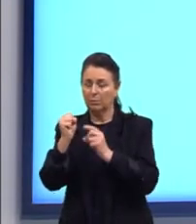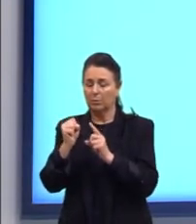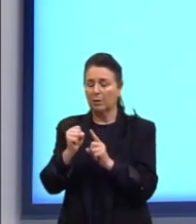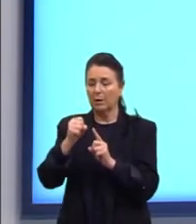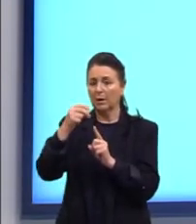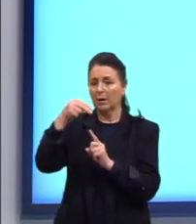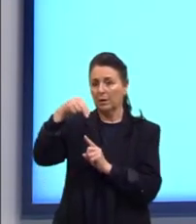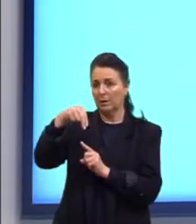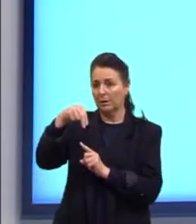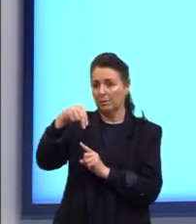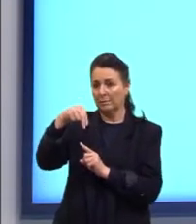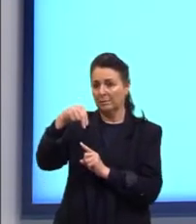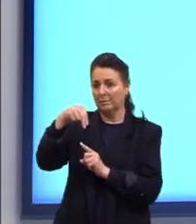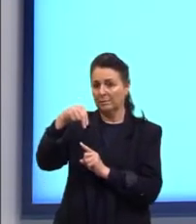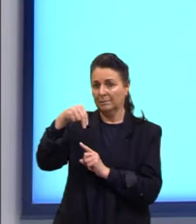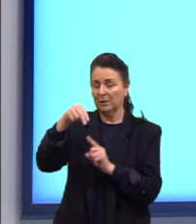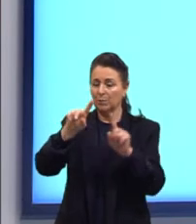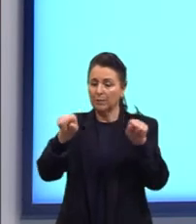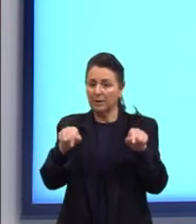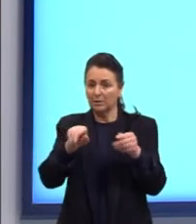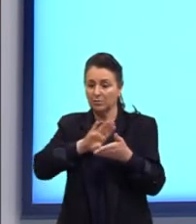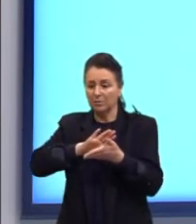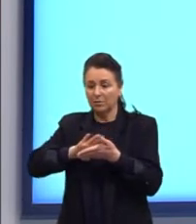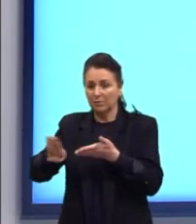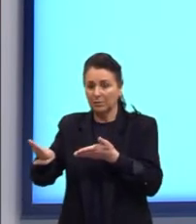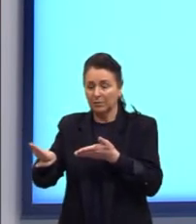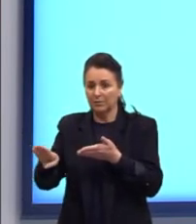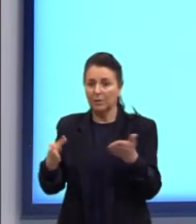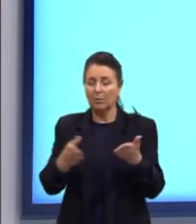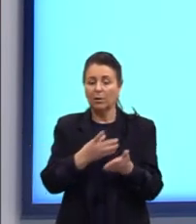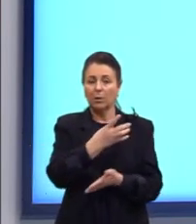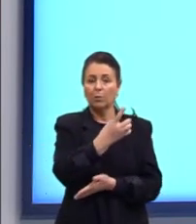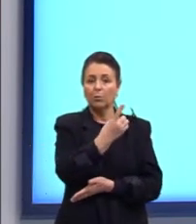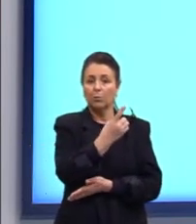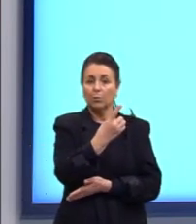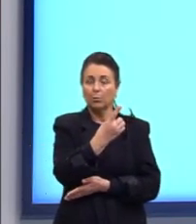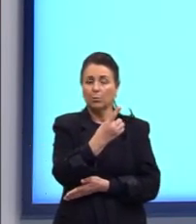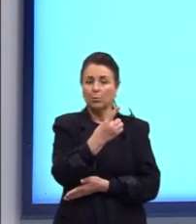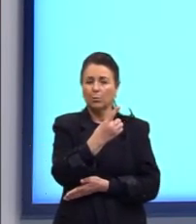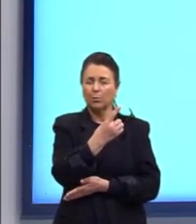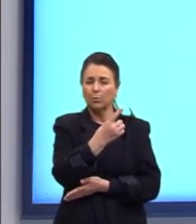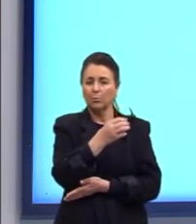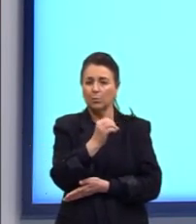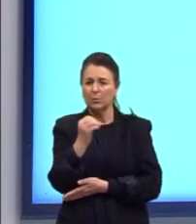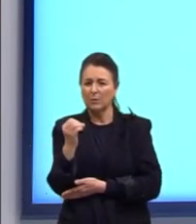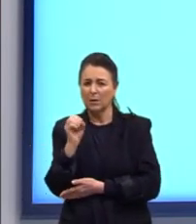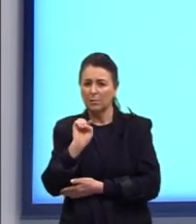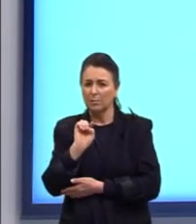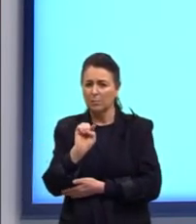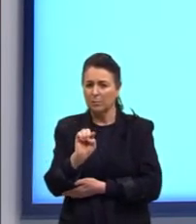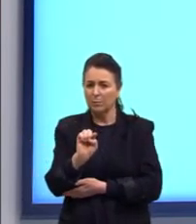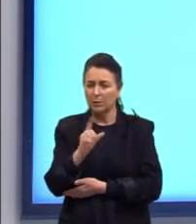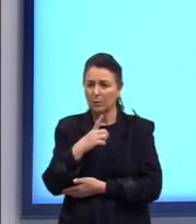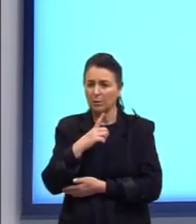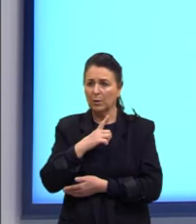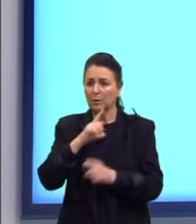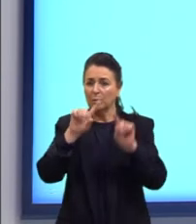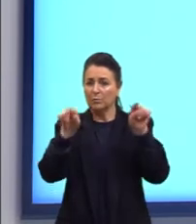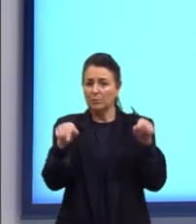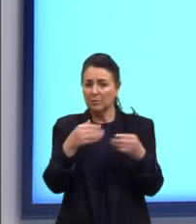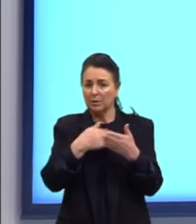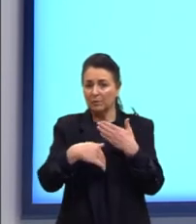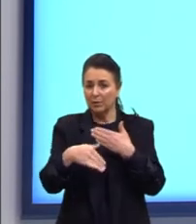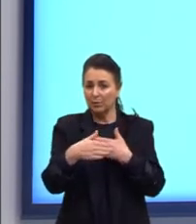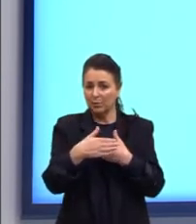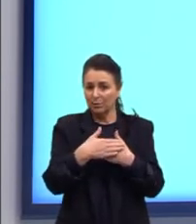a N. Já eliminei o parênteses. O 100 mil, ele multiplicava todo o valor entre parênteses, então, eu posso até